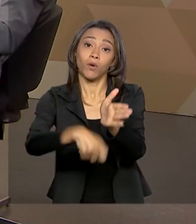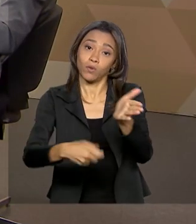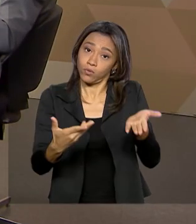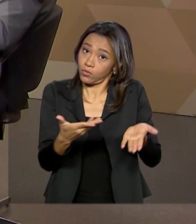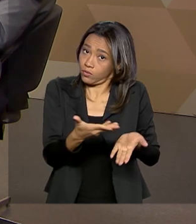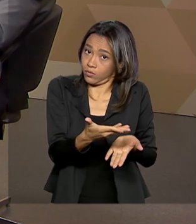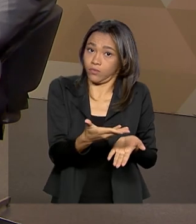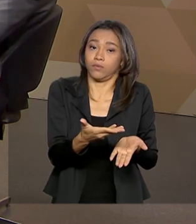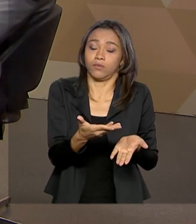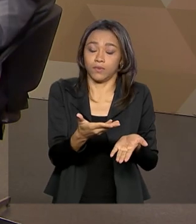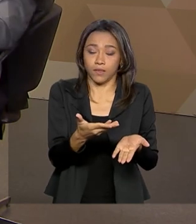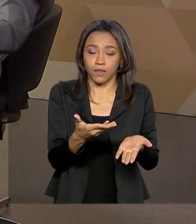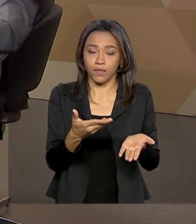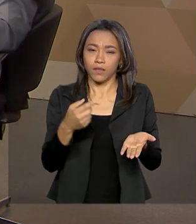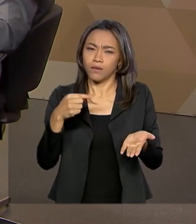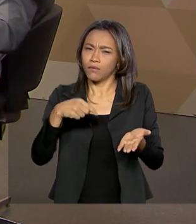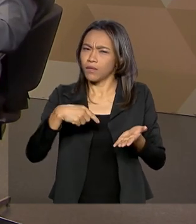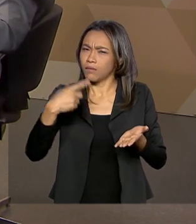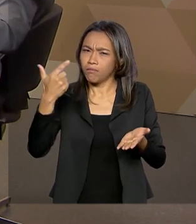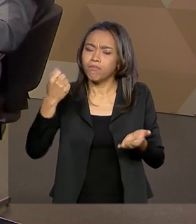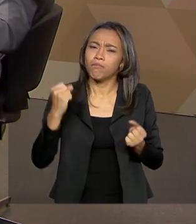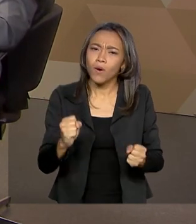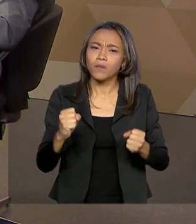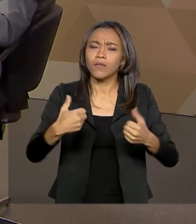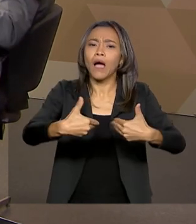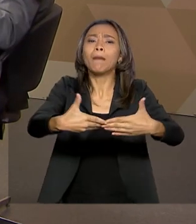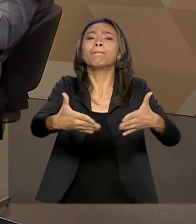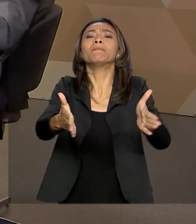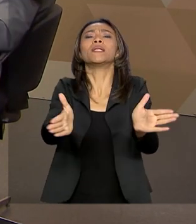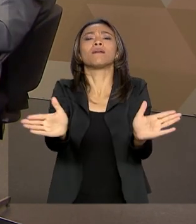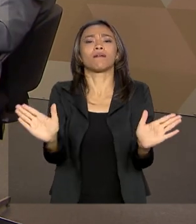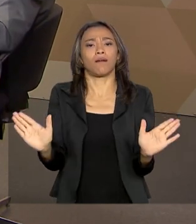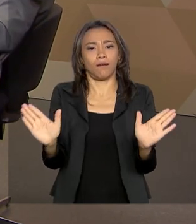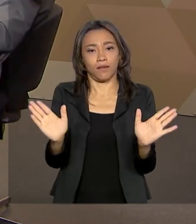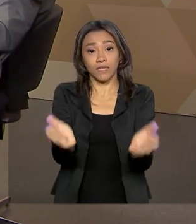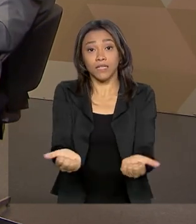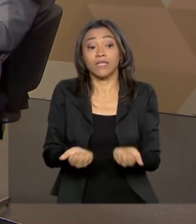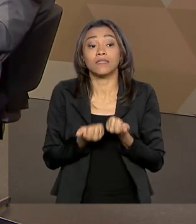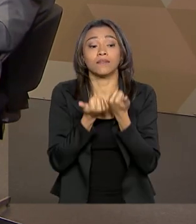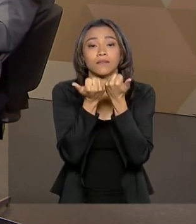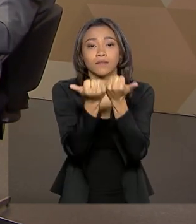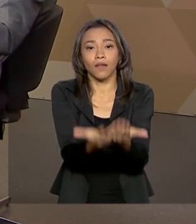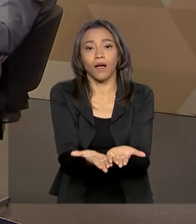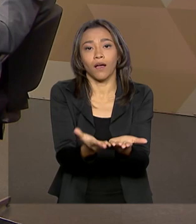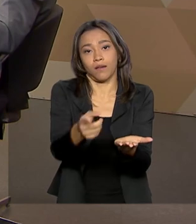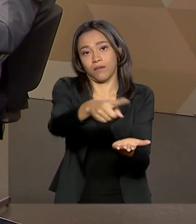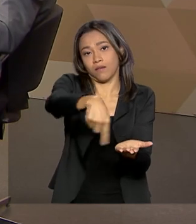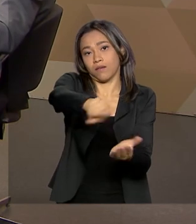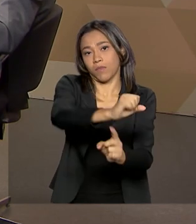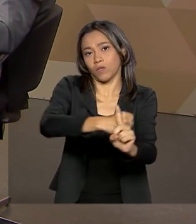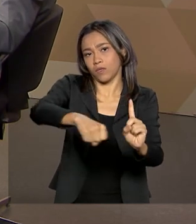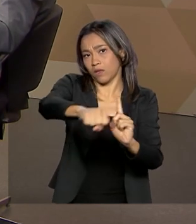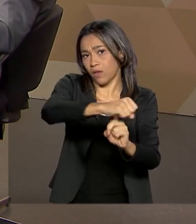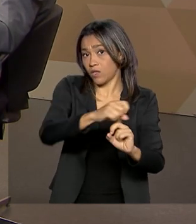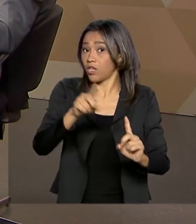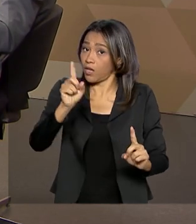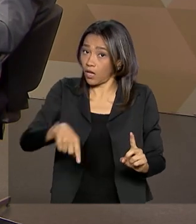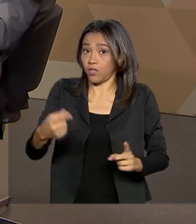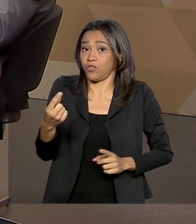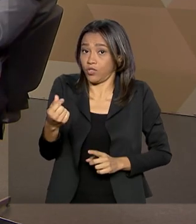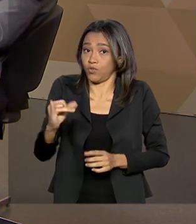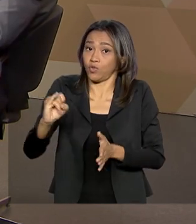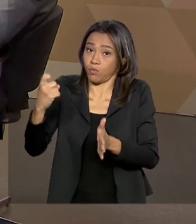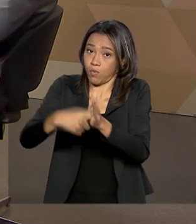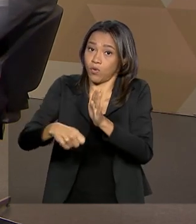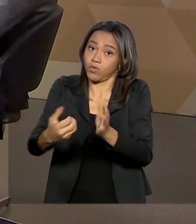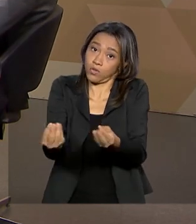mais amplo possível. E devolver à população, já que é um dinheiro de impostos,